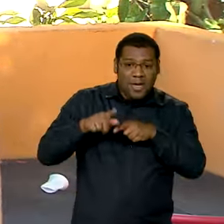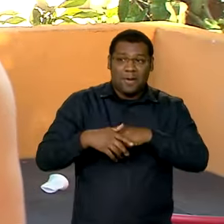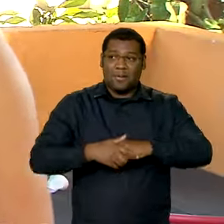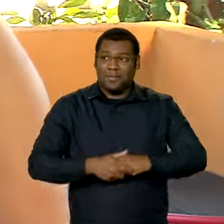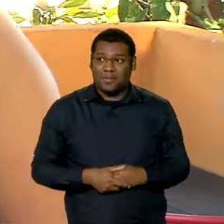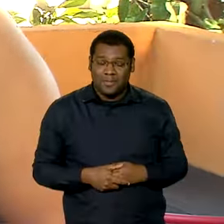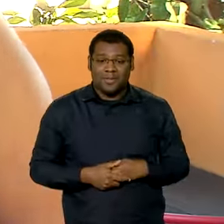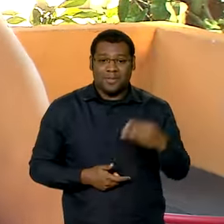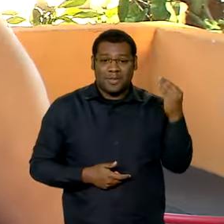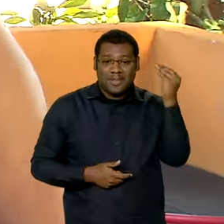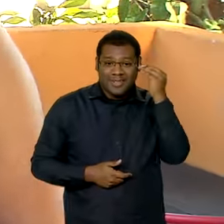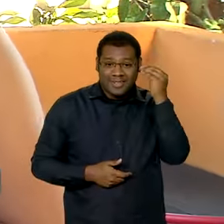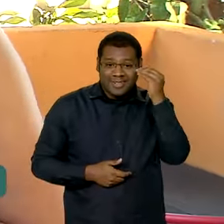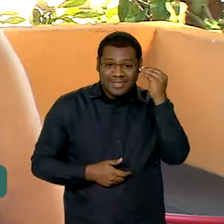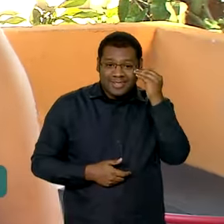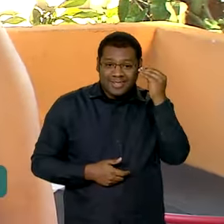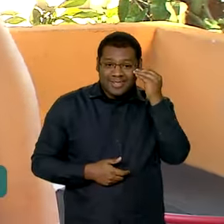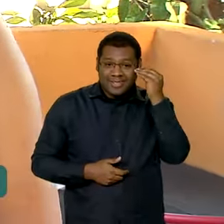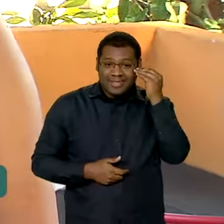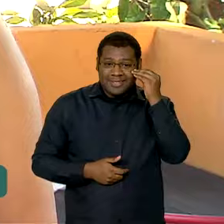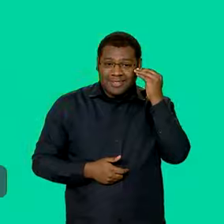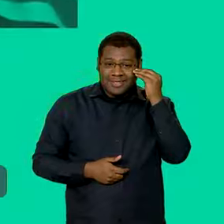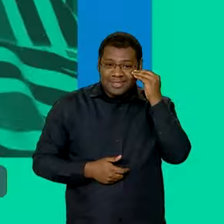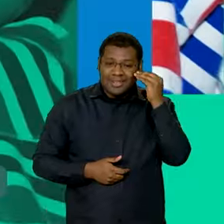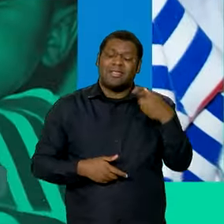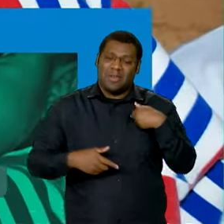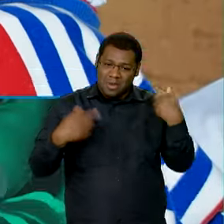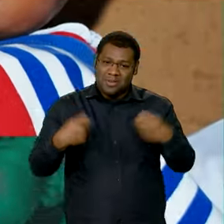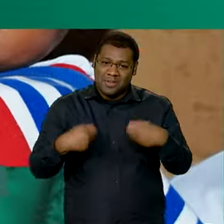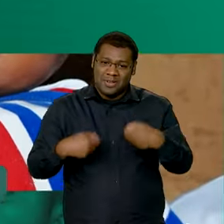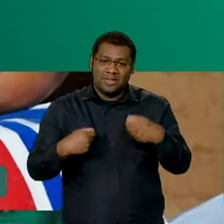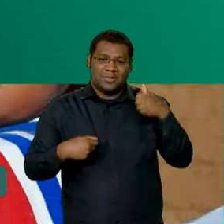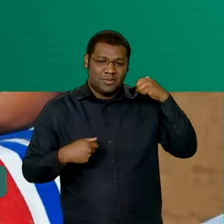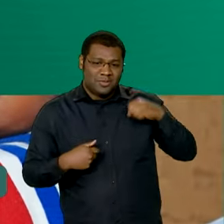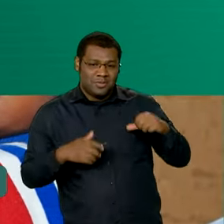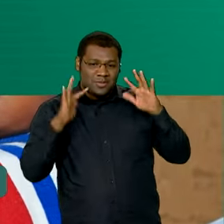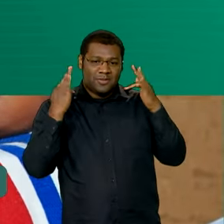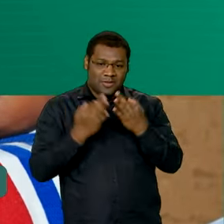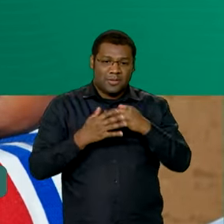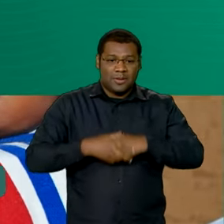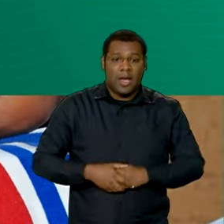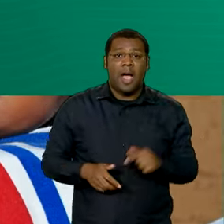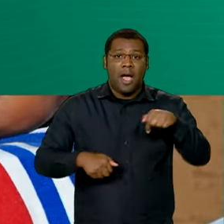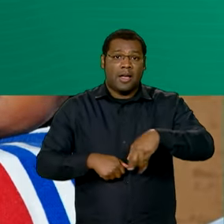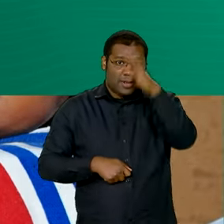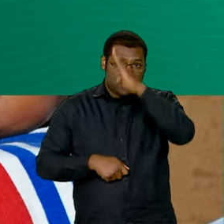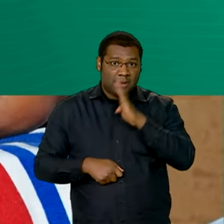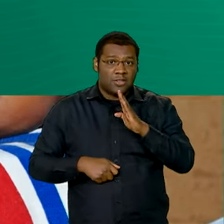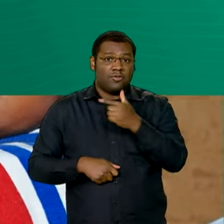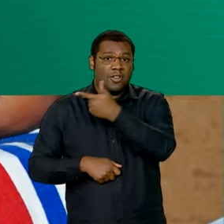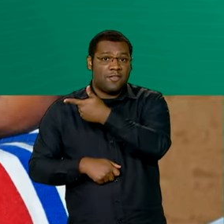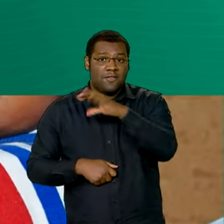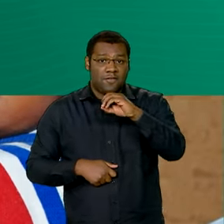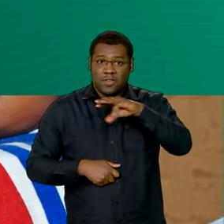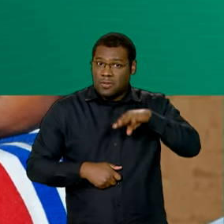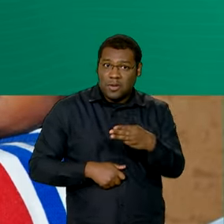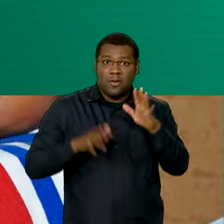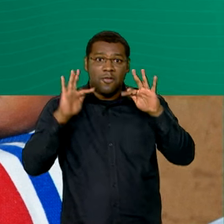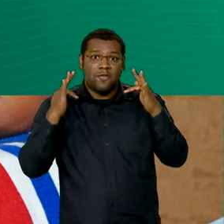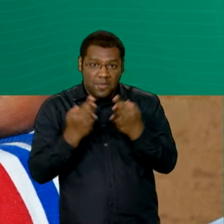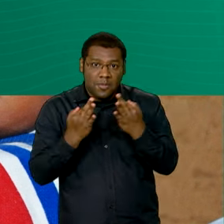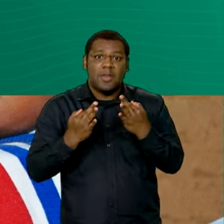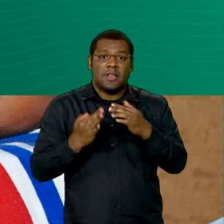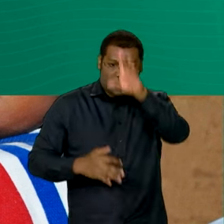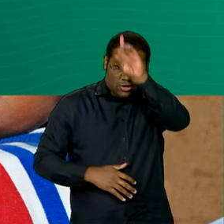tenho três filhos, eu preciso do Bolsa Família. Em todo o país, 20 milhões e 800 mil famílias são contempladas